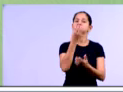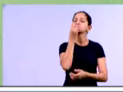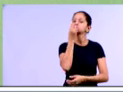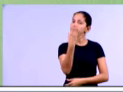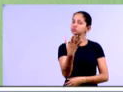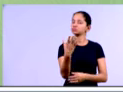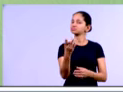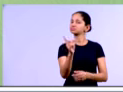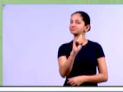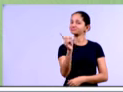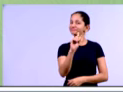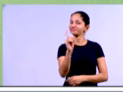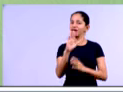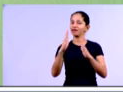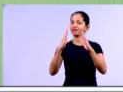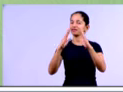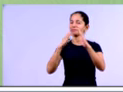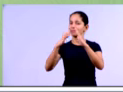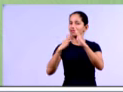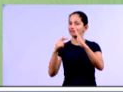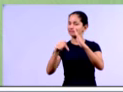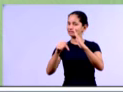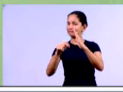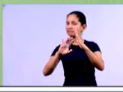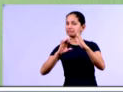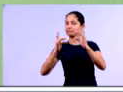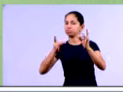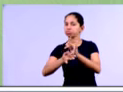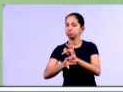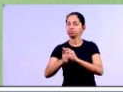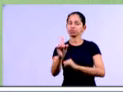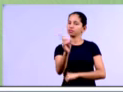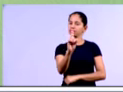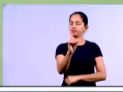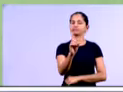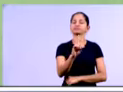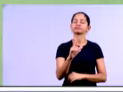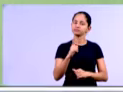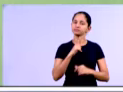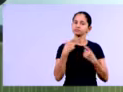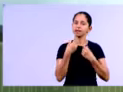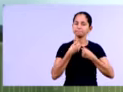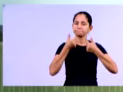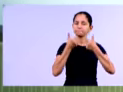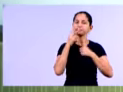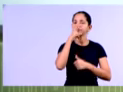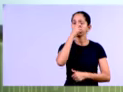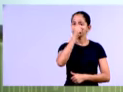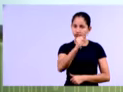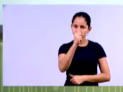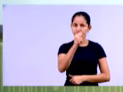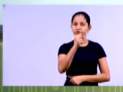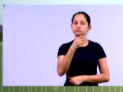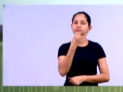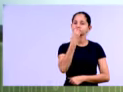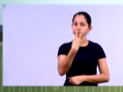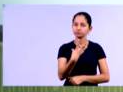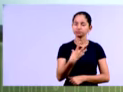condição de falência, ok, gente? Então vejam, esses exercícios, na verdade,